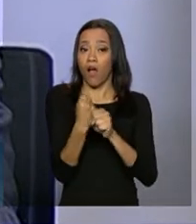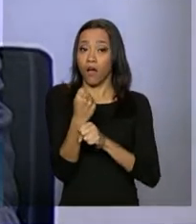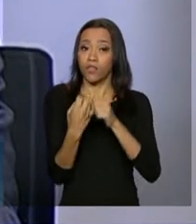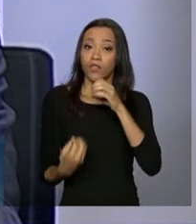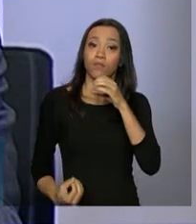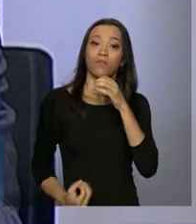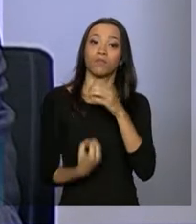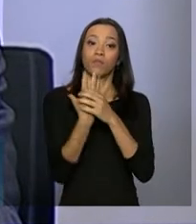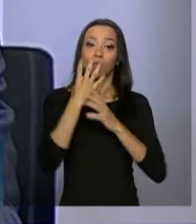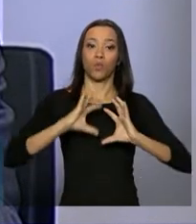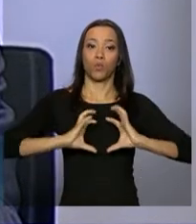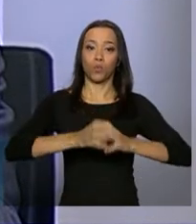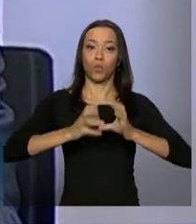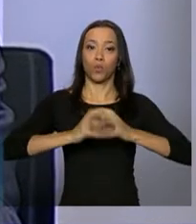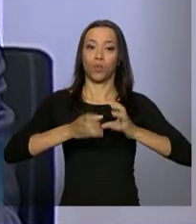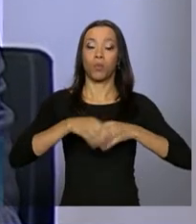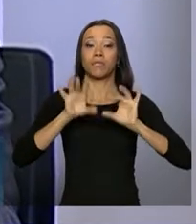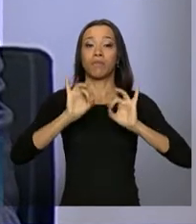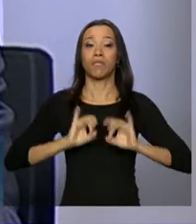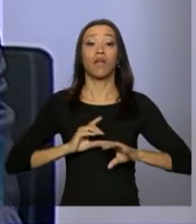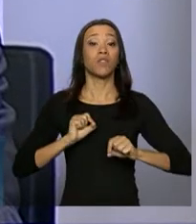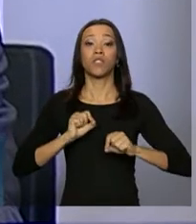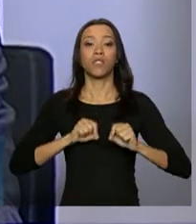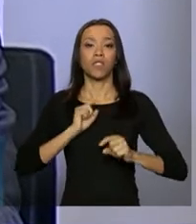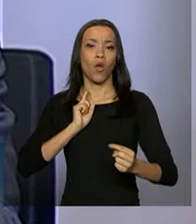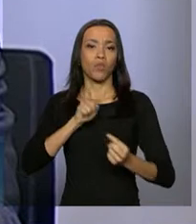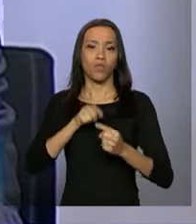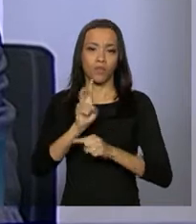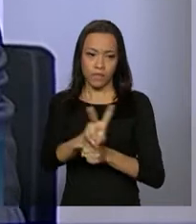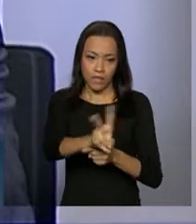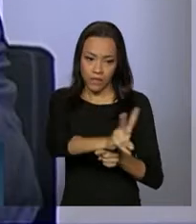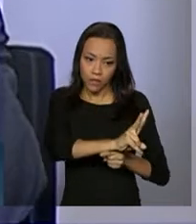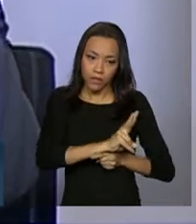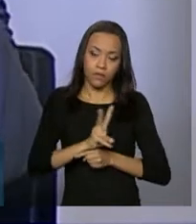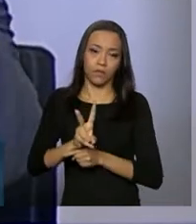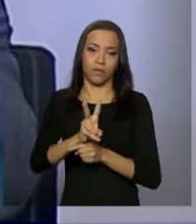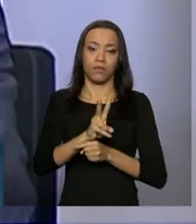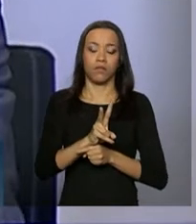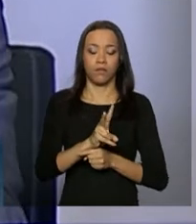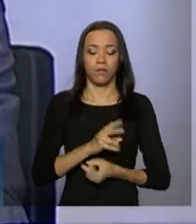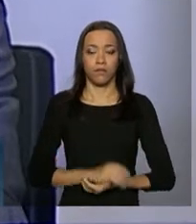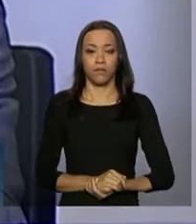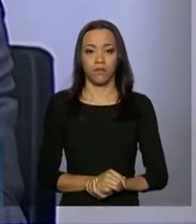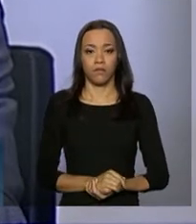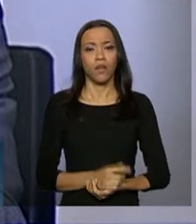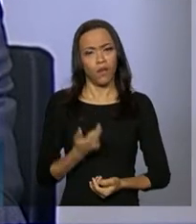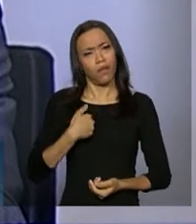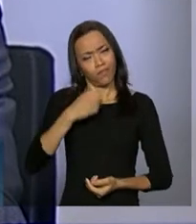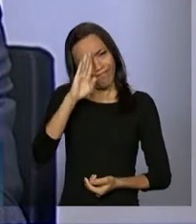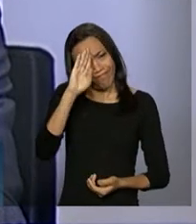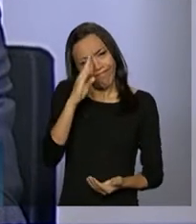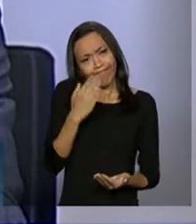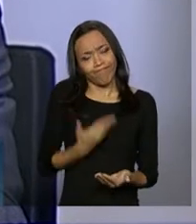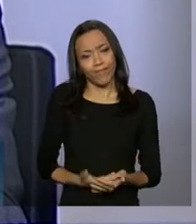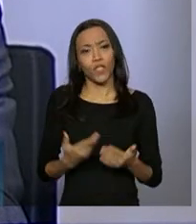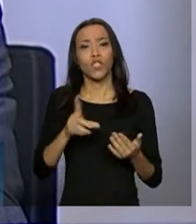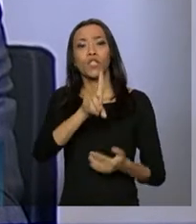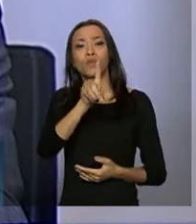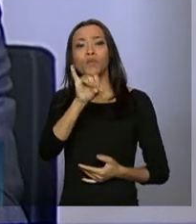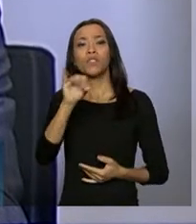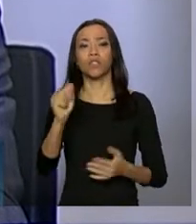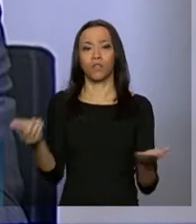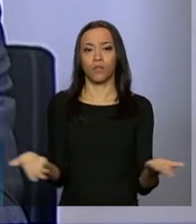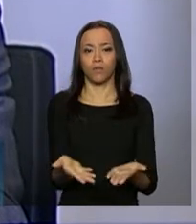do Grupo Especial de Fiscalização Móvel. Eu creio que o dia de hoje